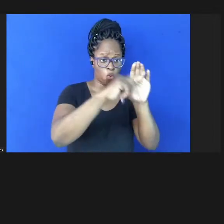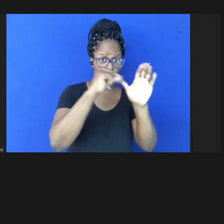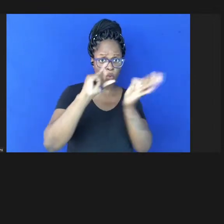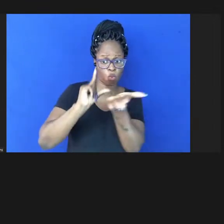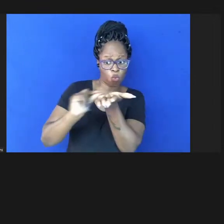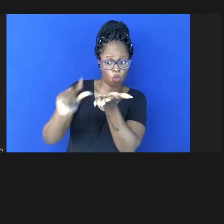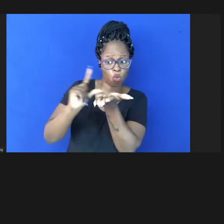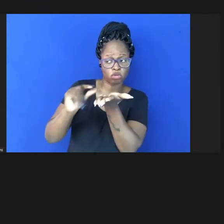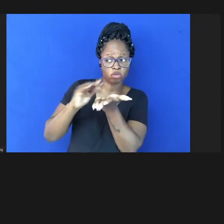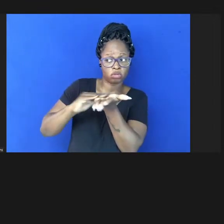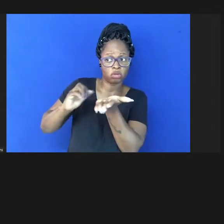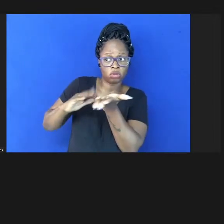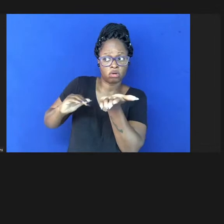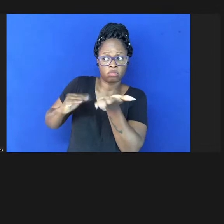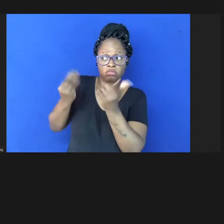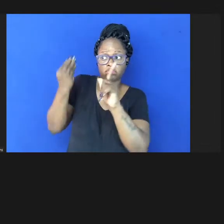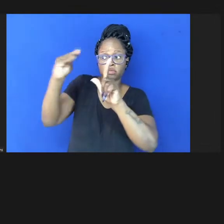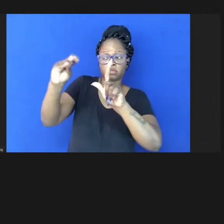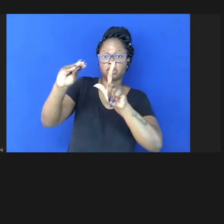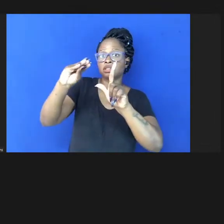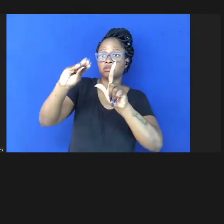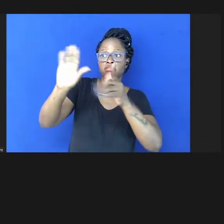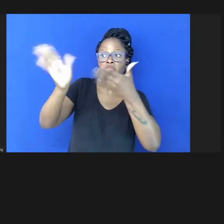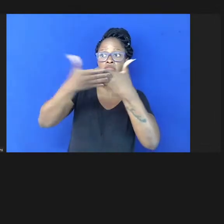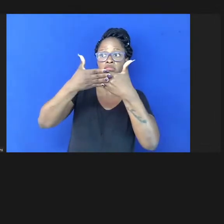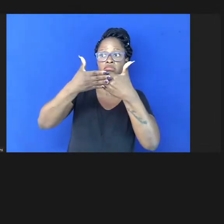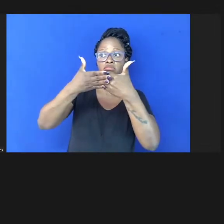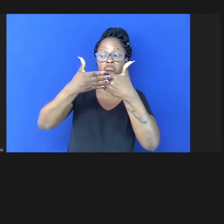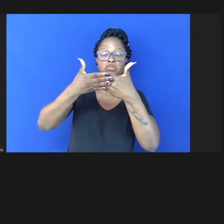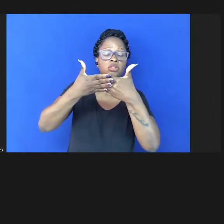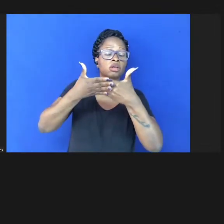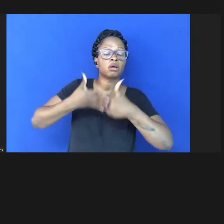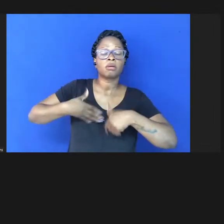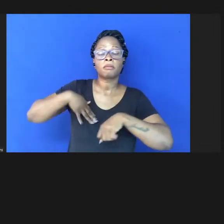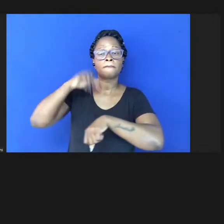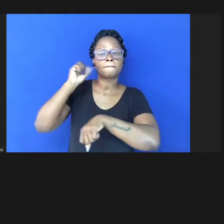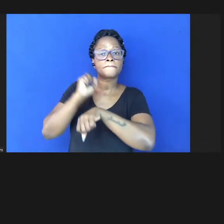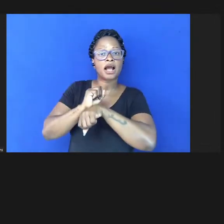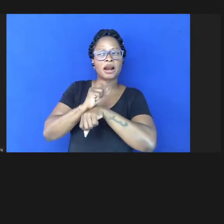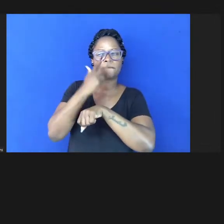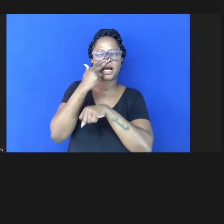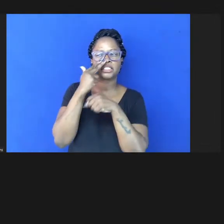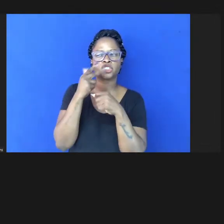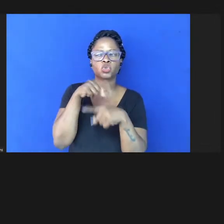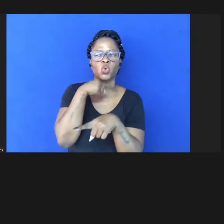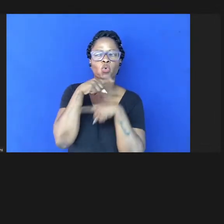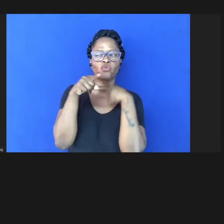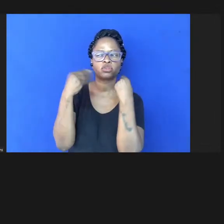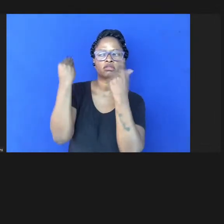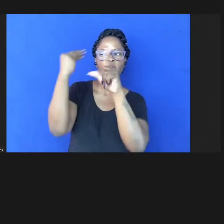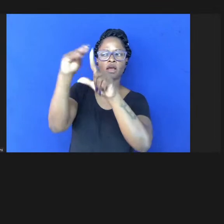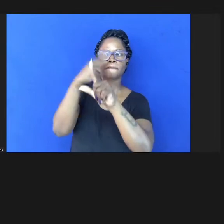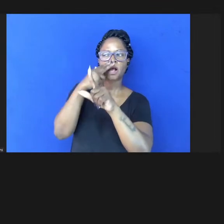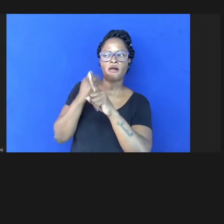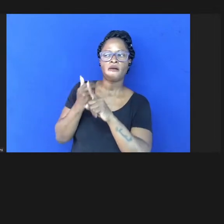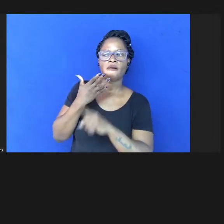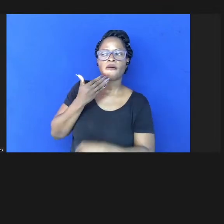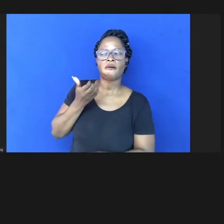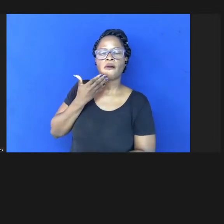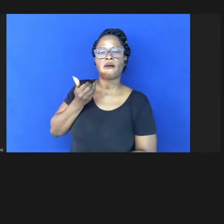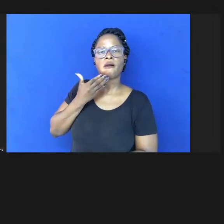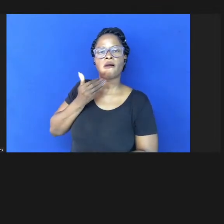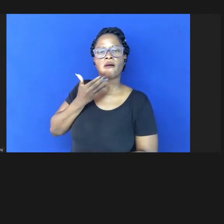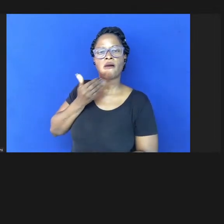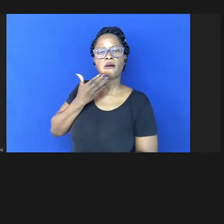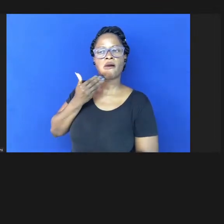não devem estar e não vão mais ser capciosos não vão mais enganar por assim dizer